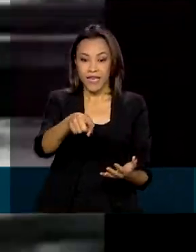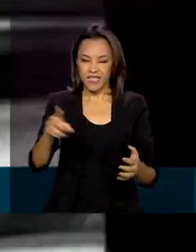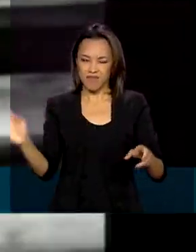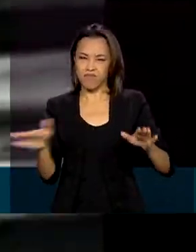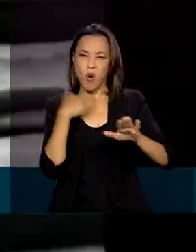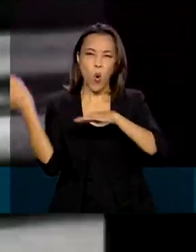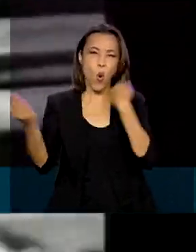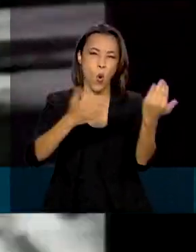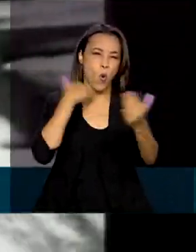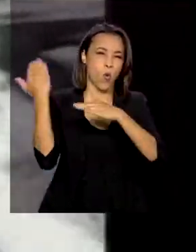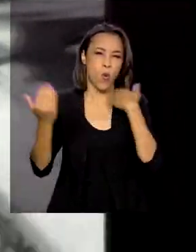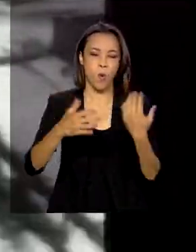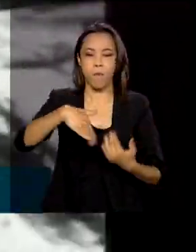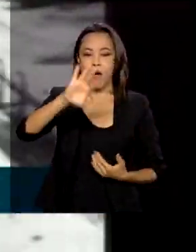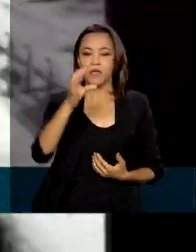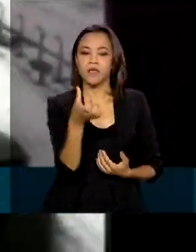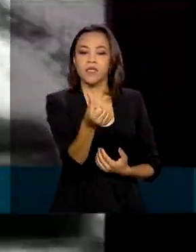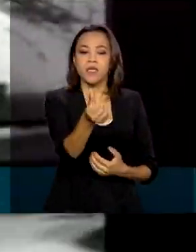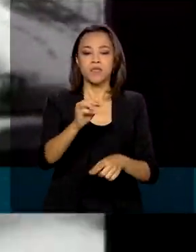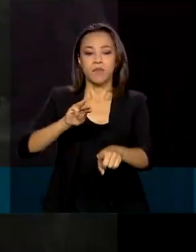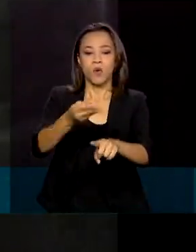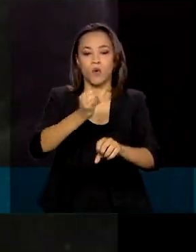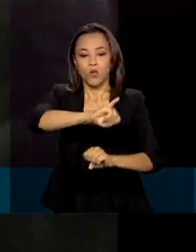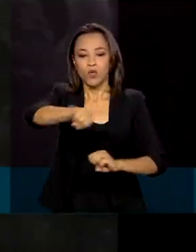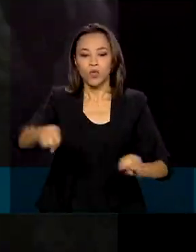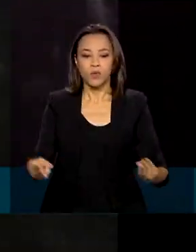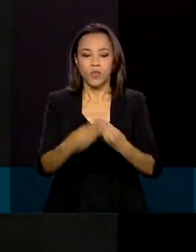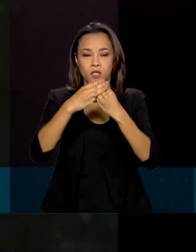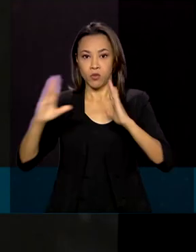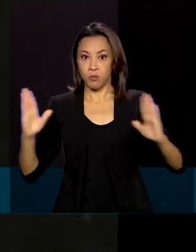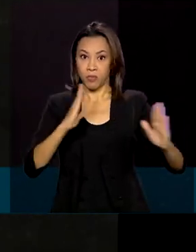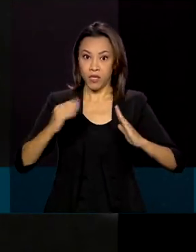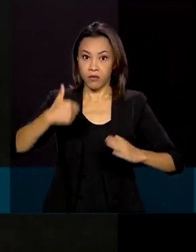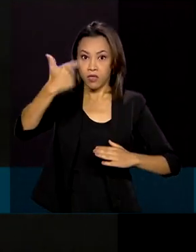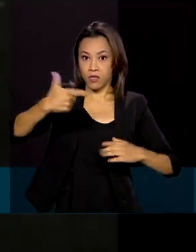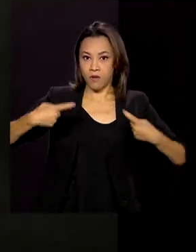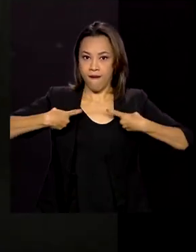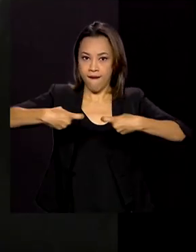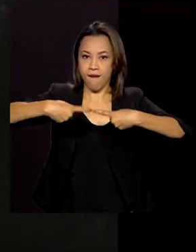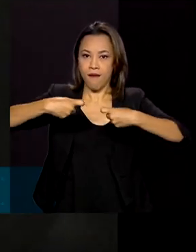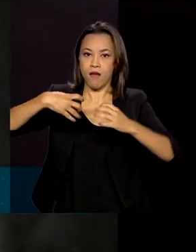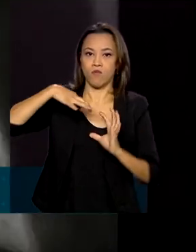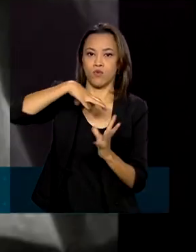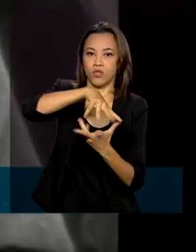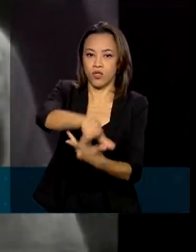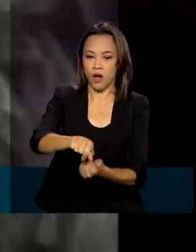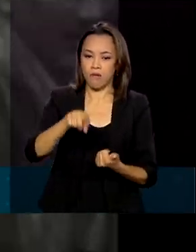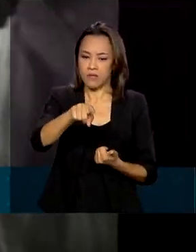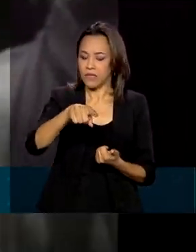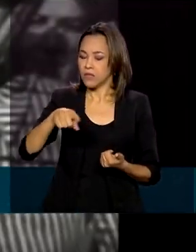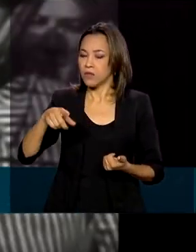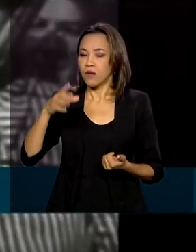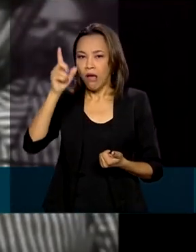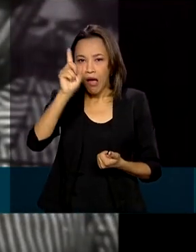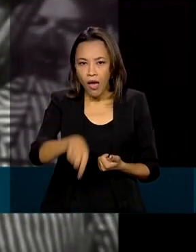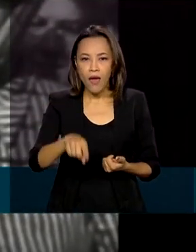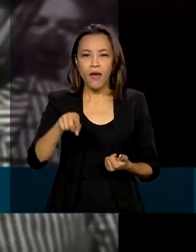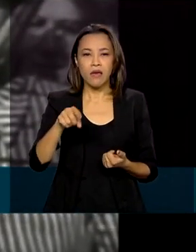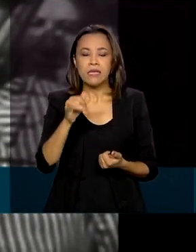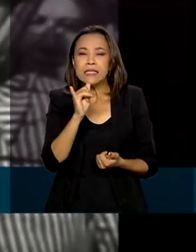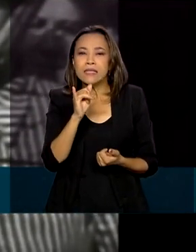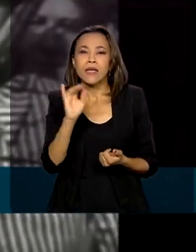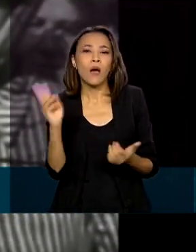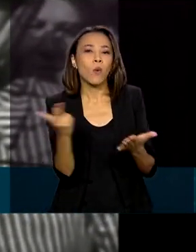genocídio de mais de 6 milhões de judeus durante a Segunda Guerra Mundial. Um dos maiores exemplos dessa